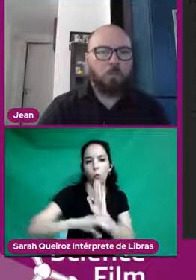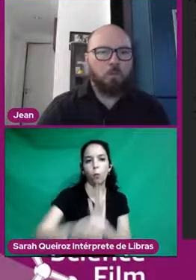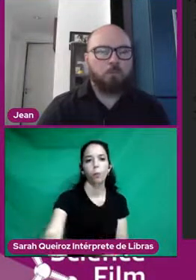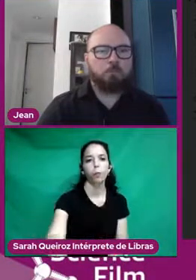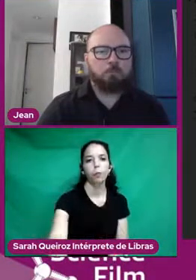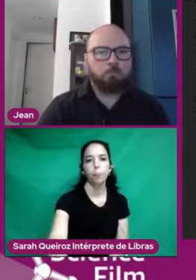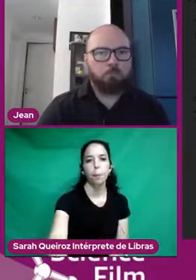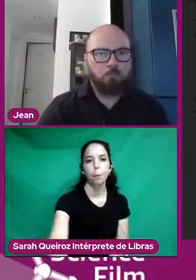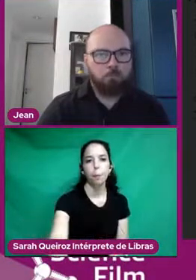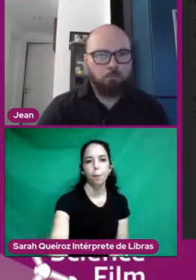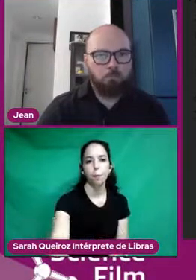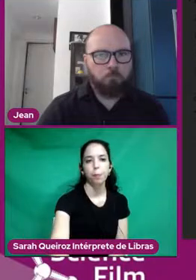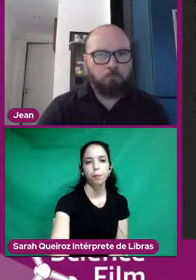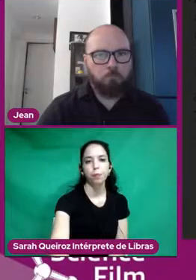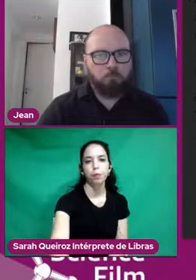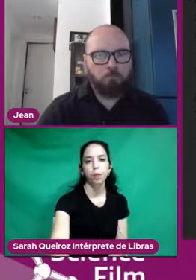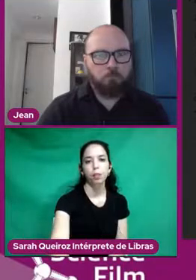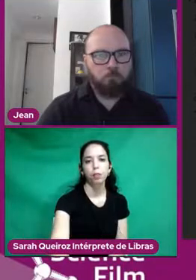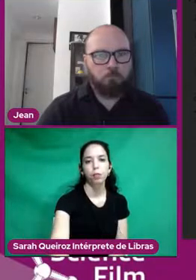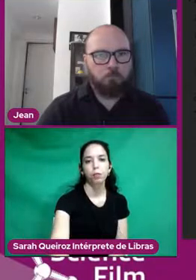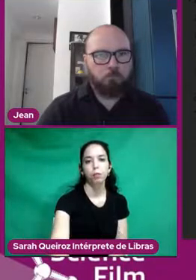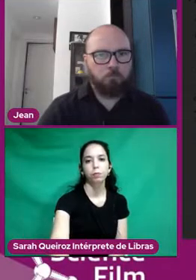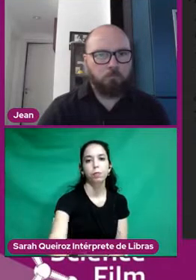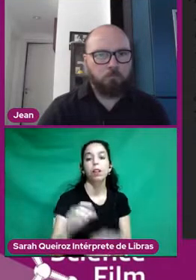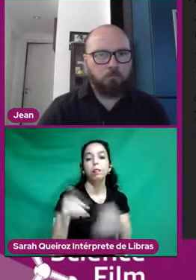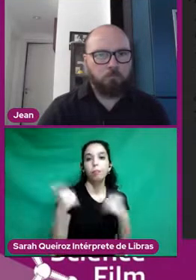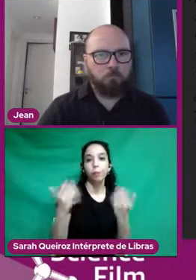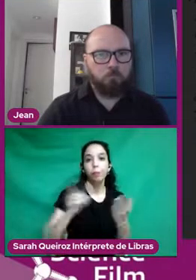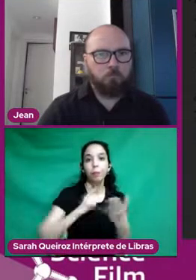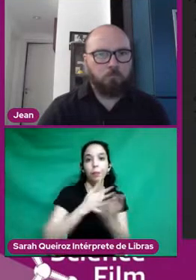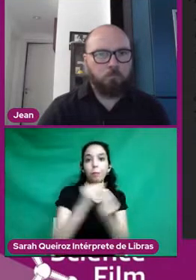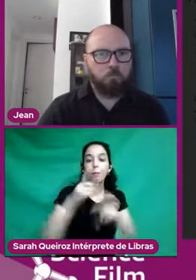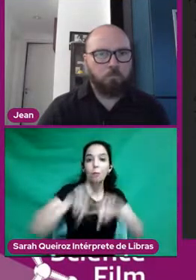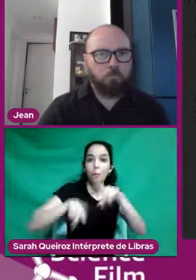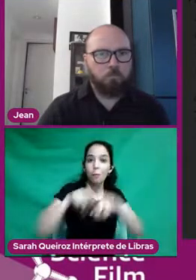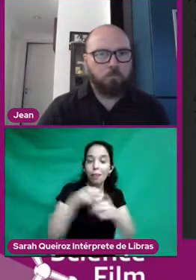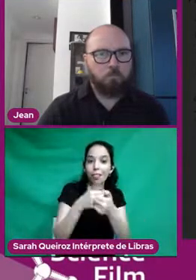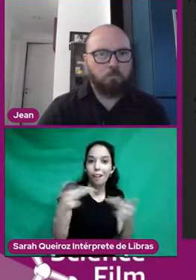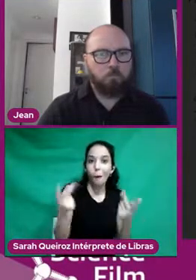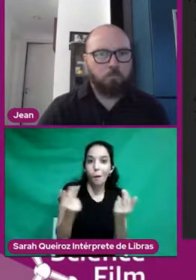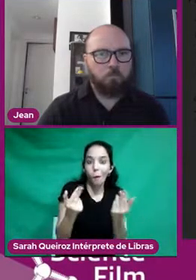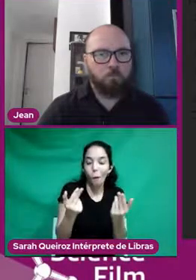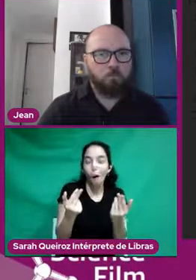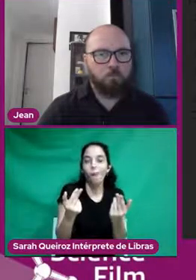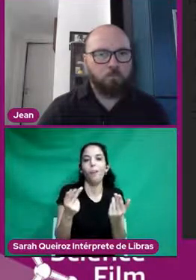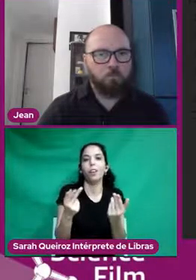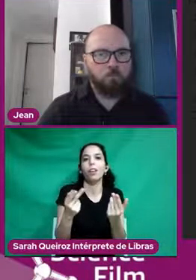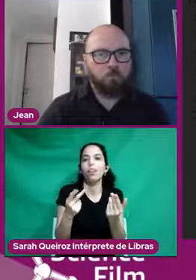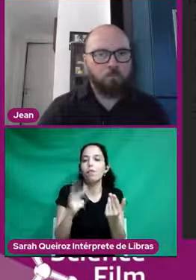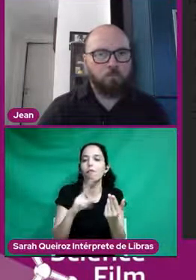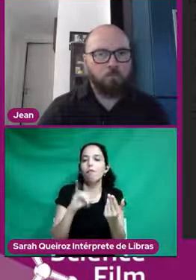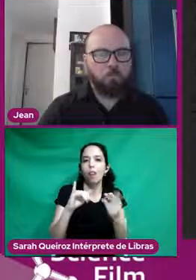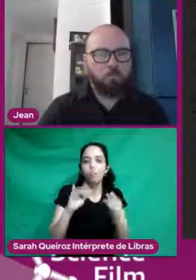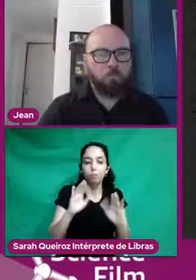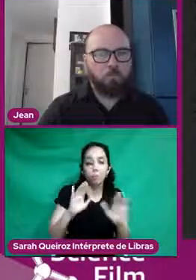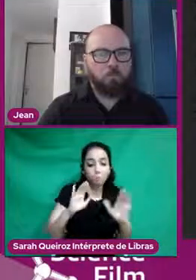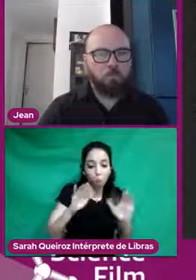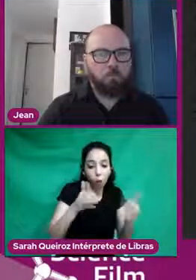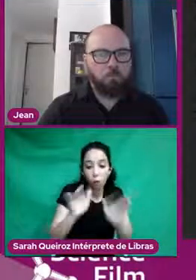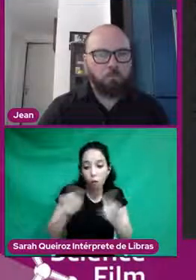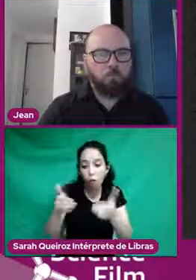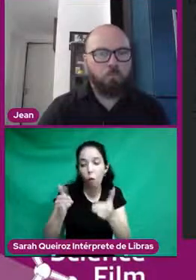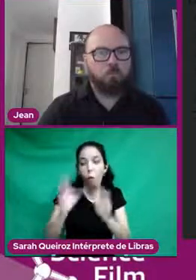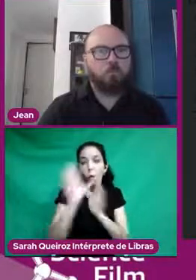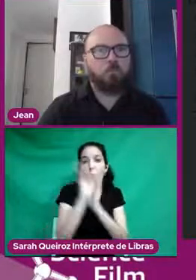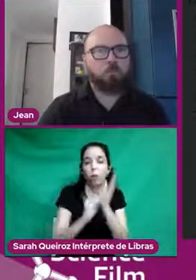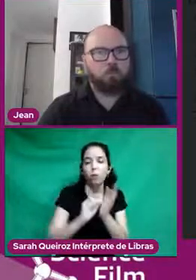nós temos uma série de materiais como esse que atendem a diferentes conteúdos. Todos os filmes